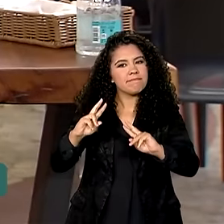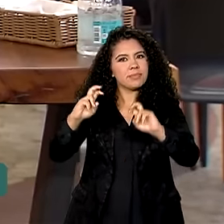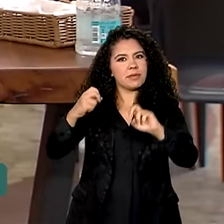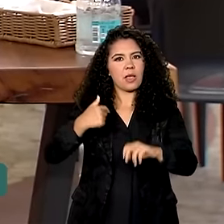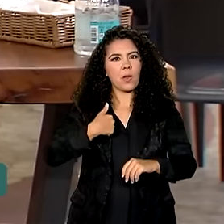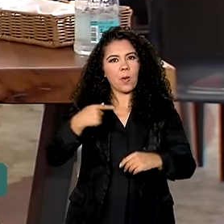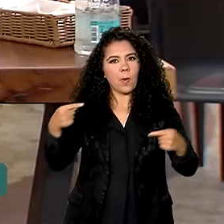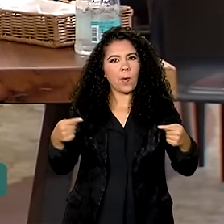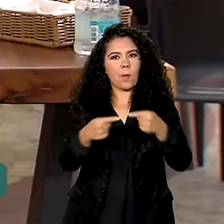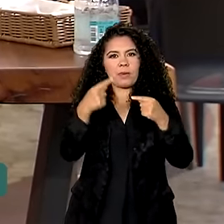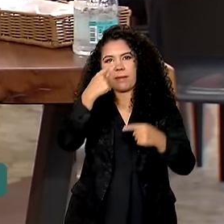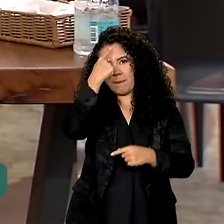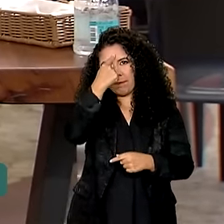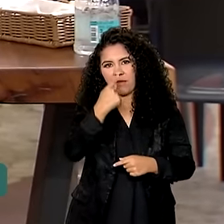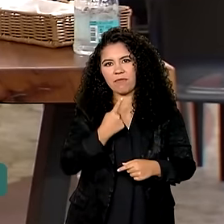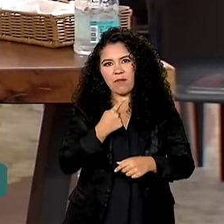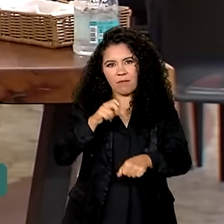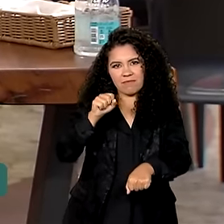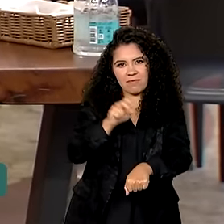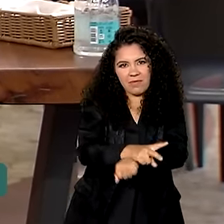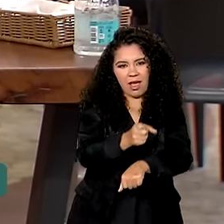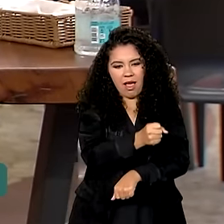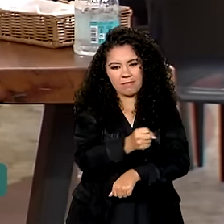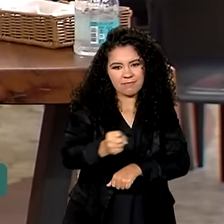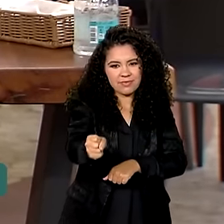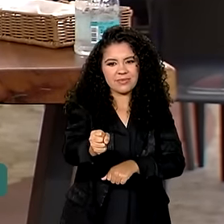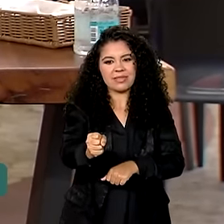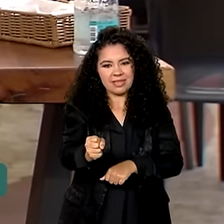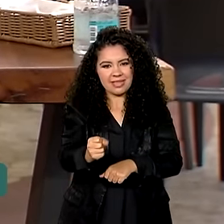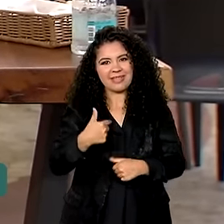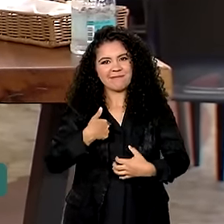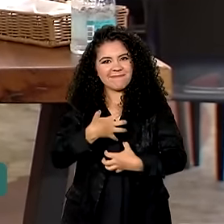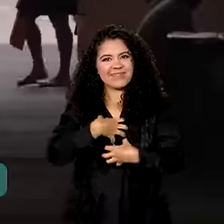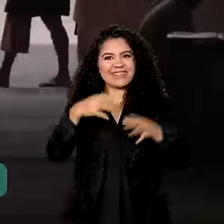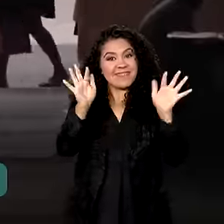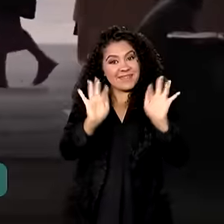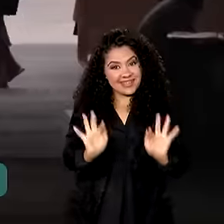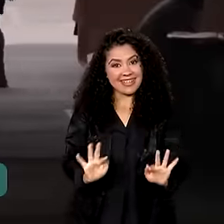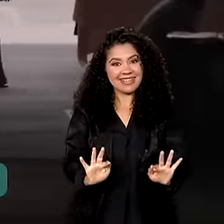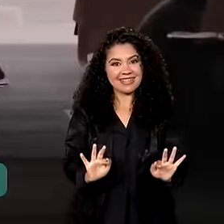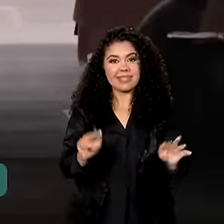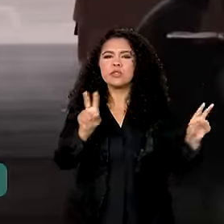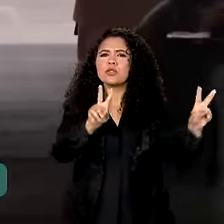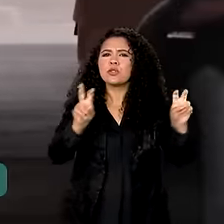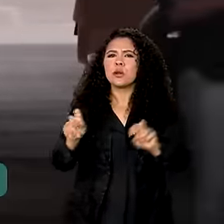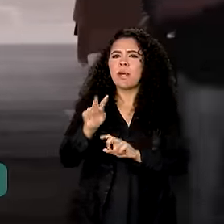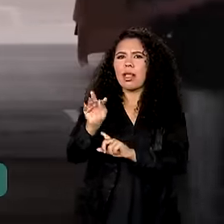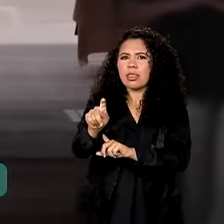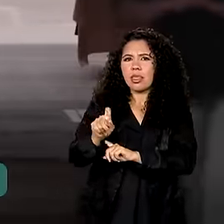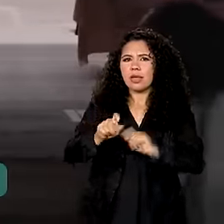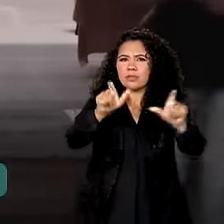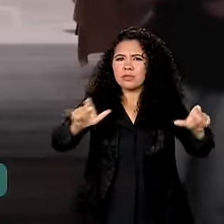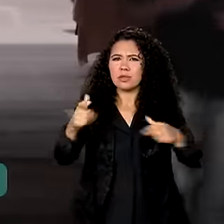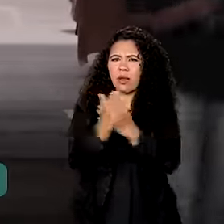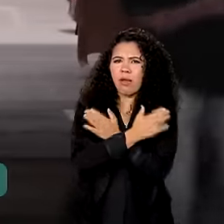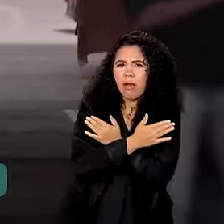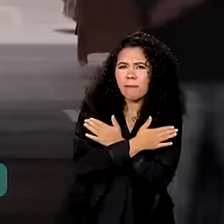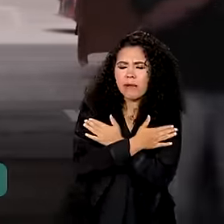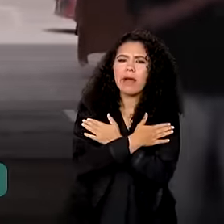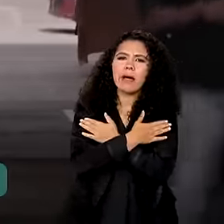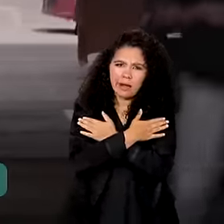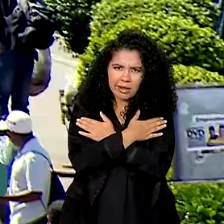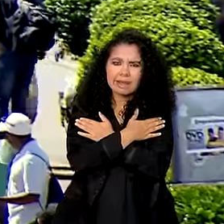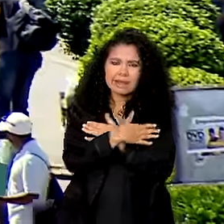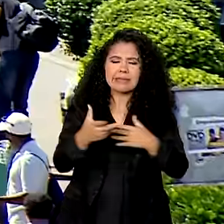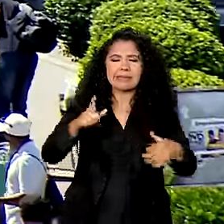perfil e me valorizou nessa vaga. E eu fiquei muito feliz com isso. A taxa de pessoas desocupadas, ou seja,